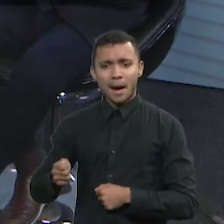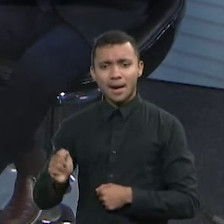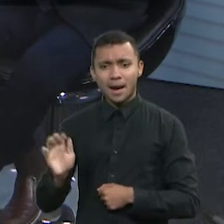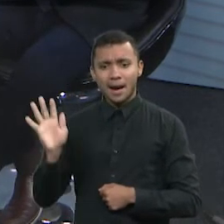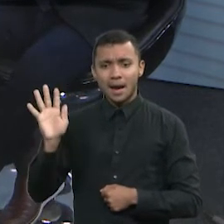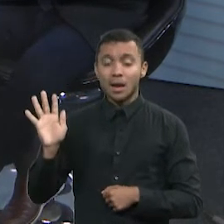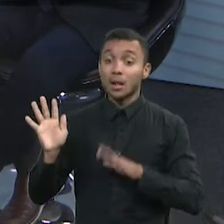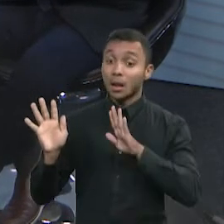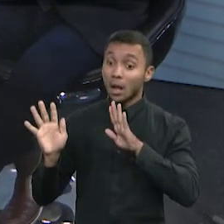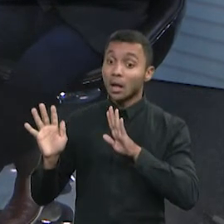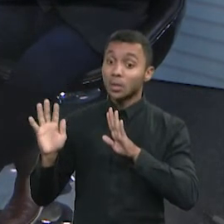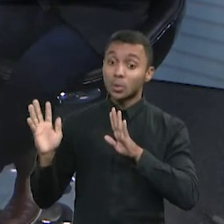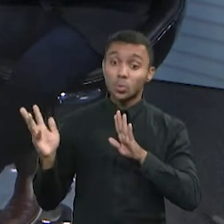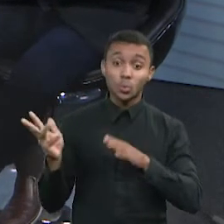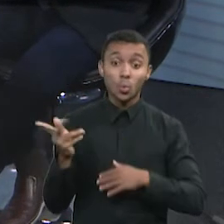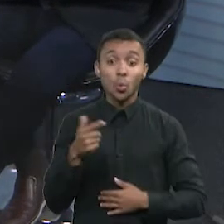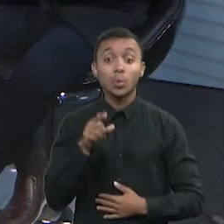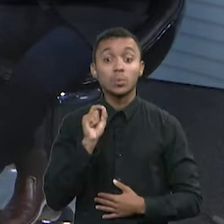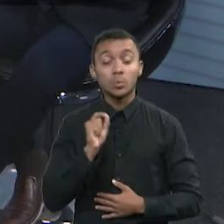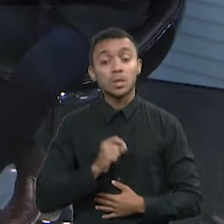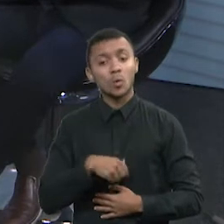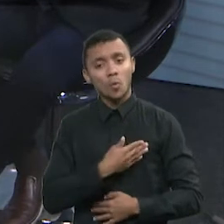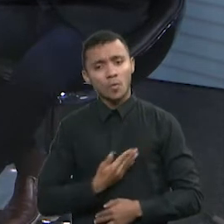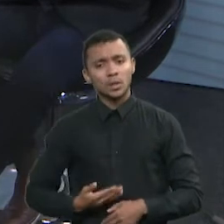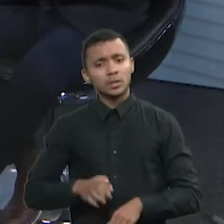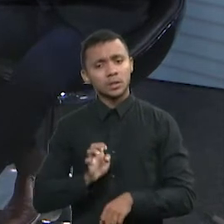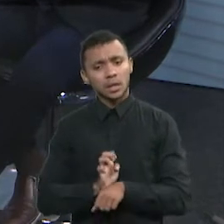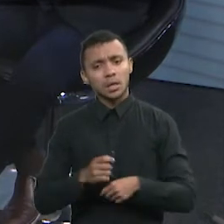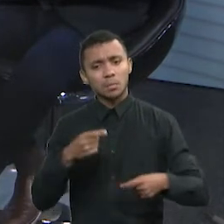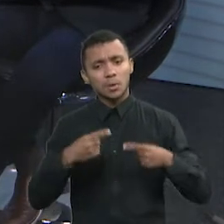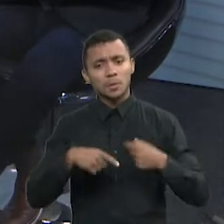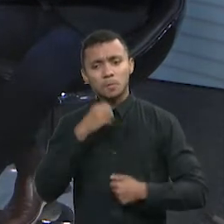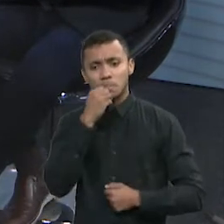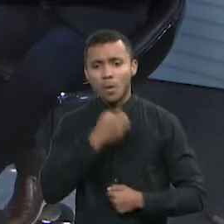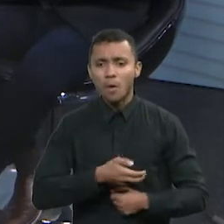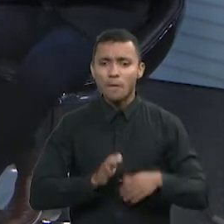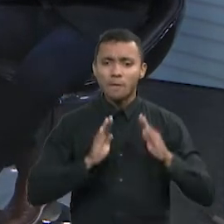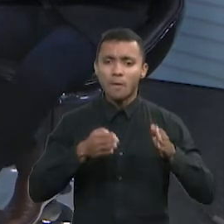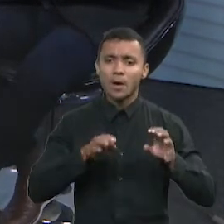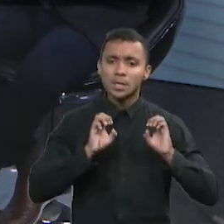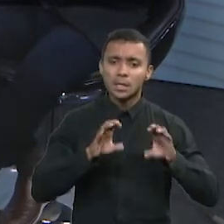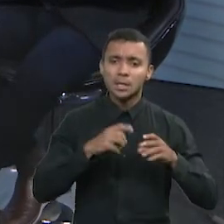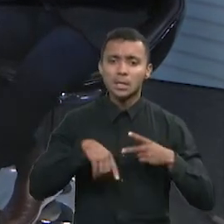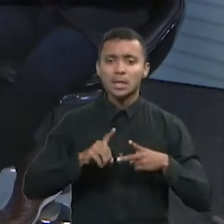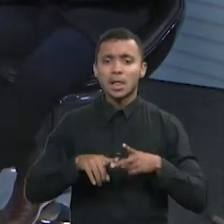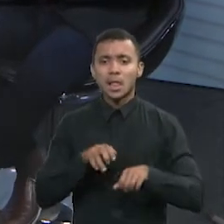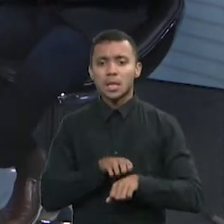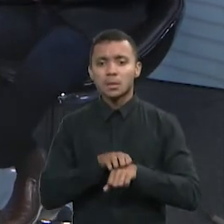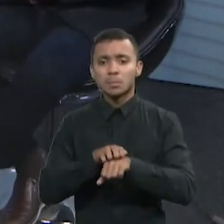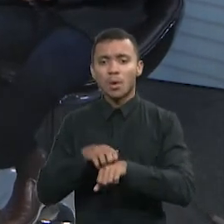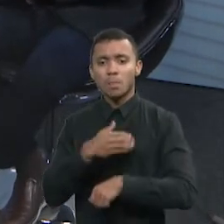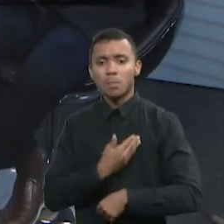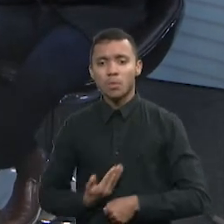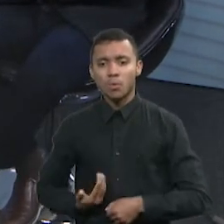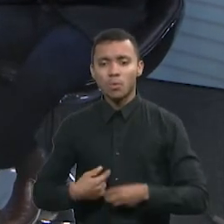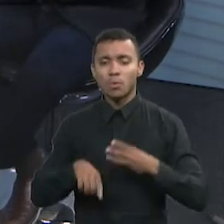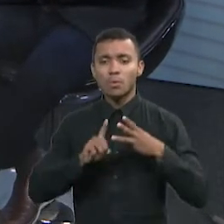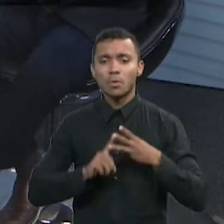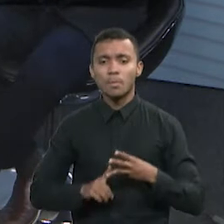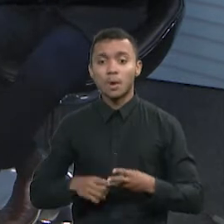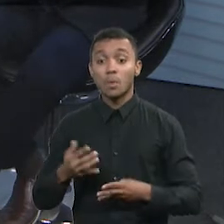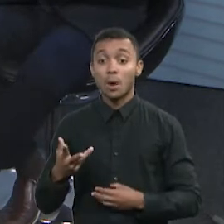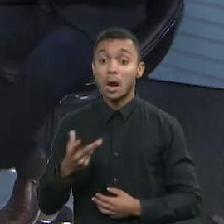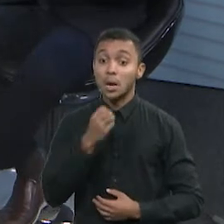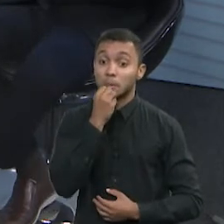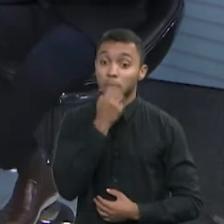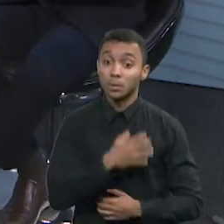é social, o Estado lá ele responde com boas políticas públicas para a educação, para a saúde, para o transporte público, é de graça, com qualidade.